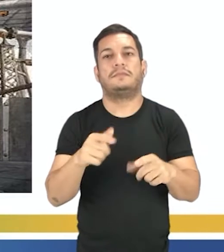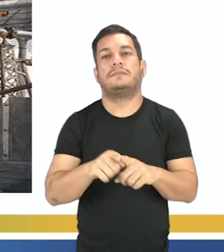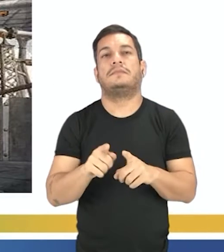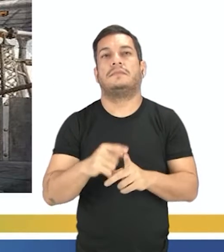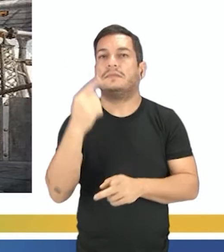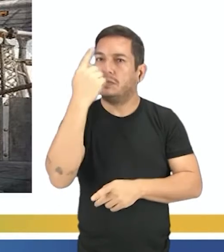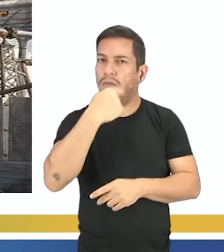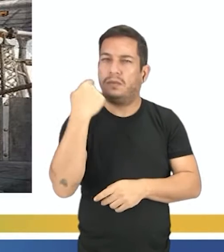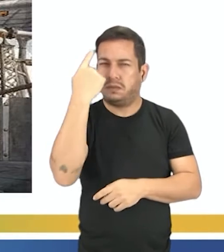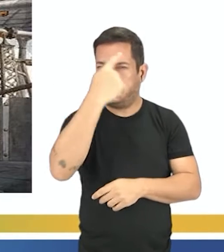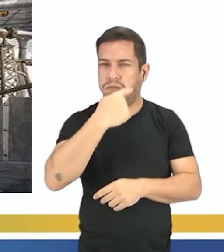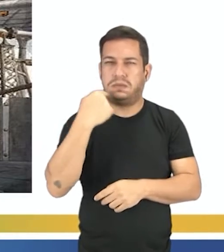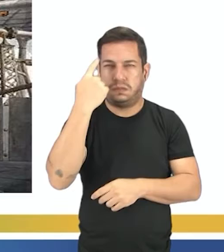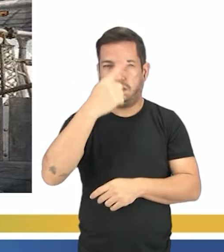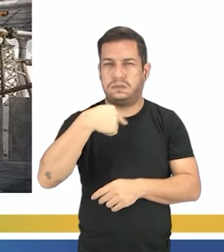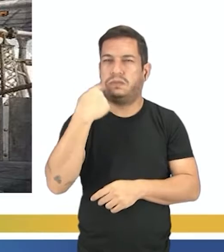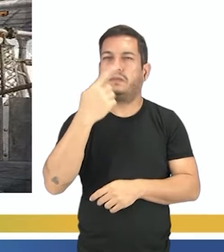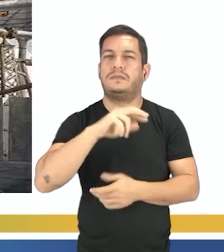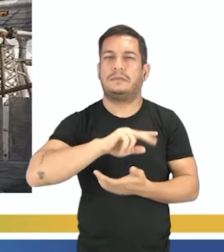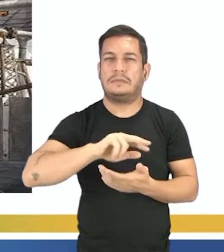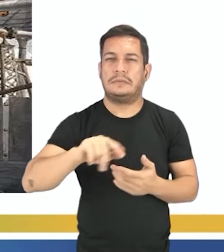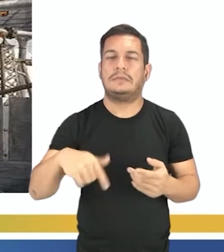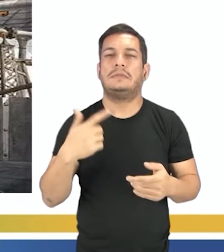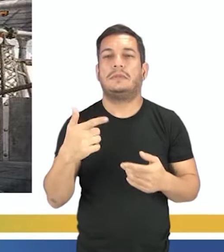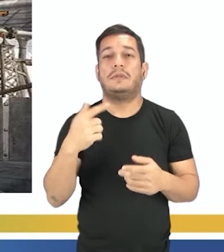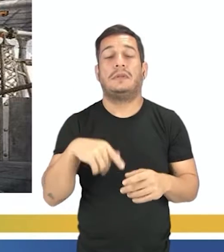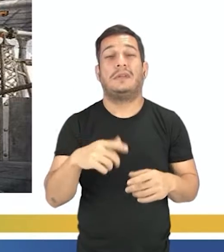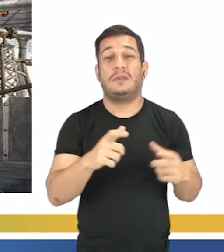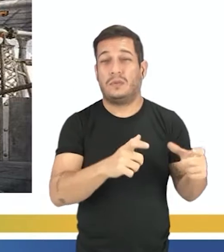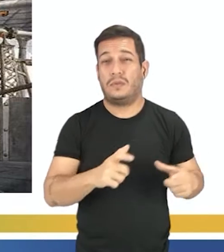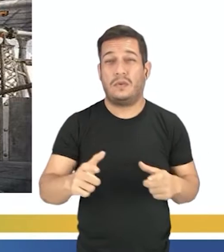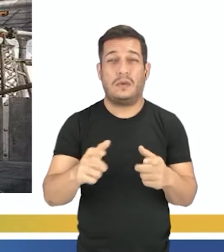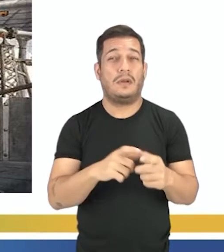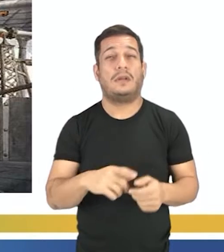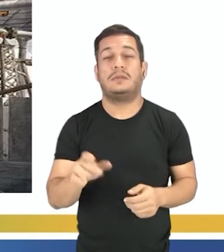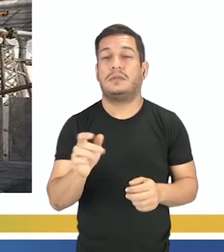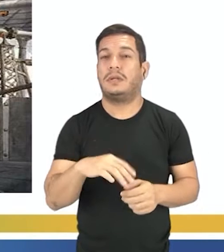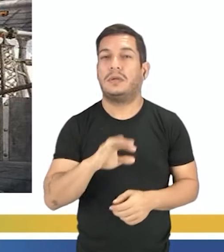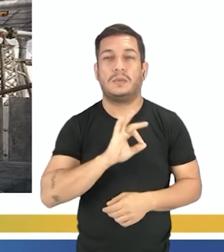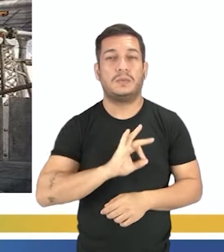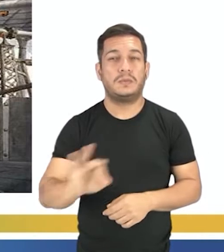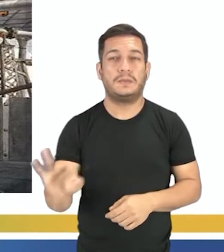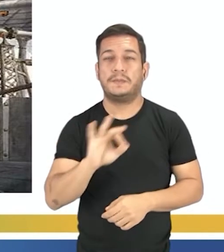horas, e as condições de trabalho eram péssimas.